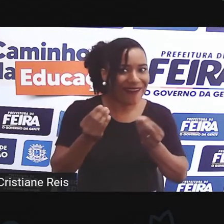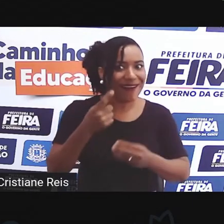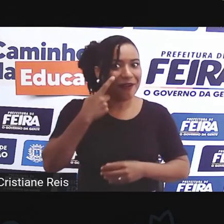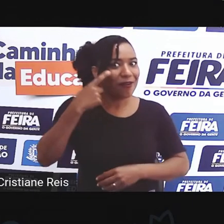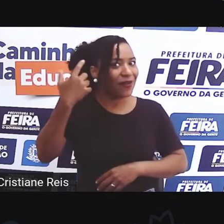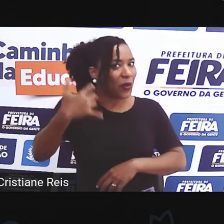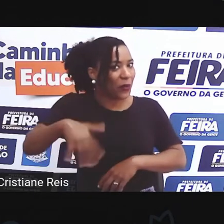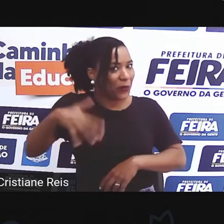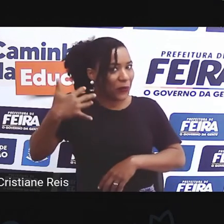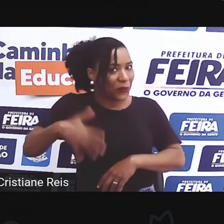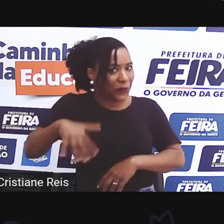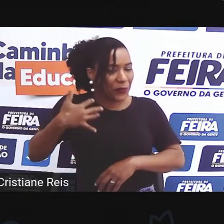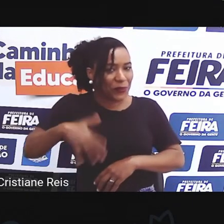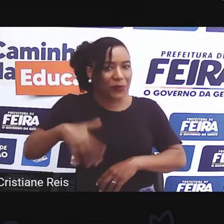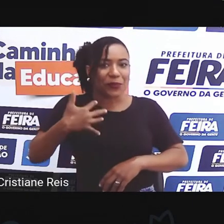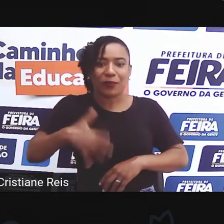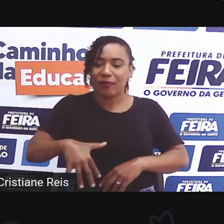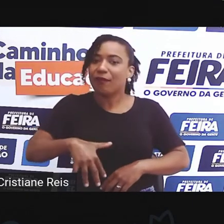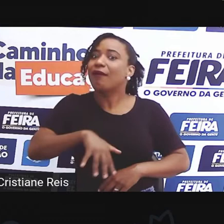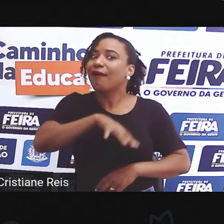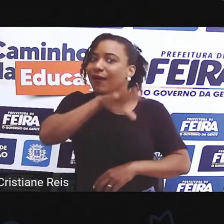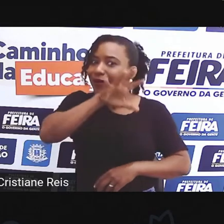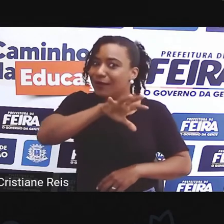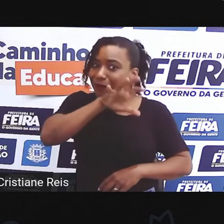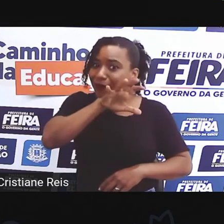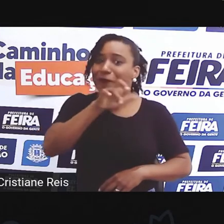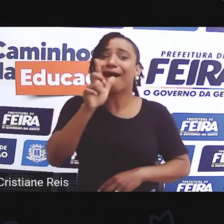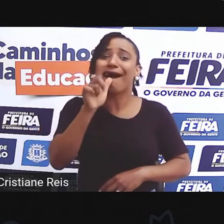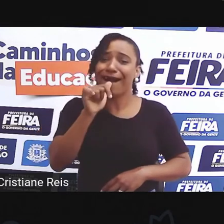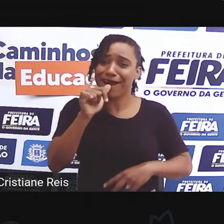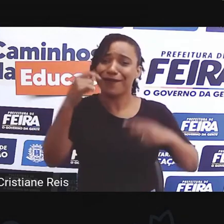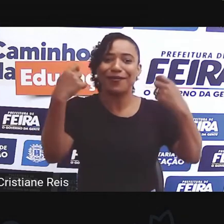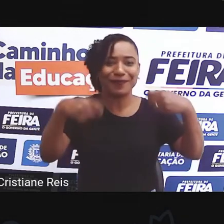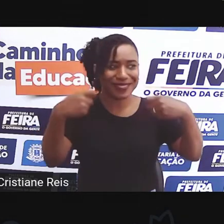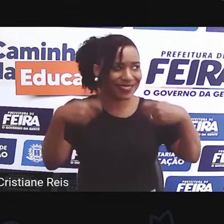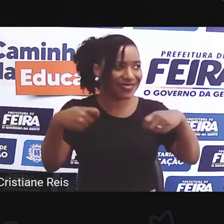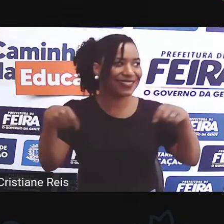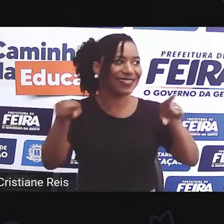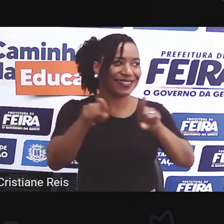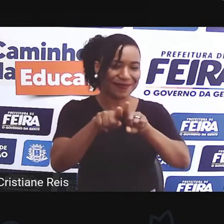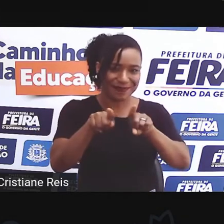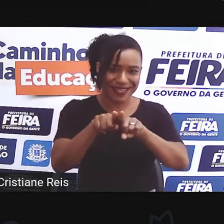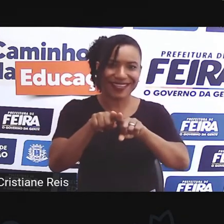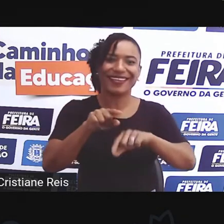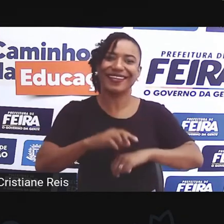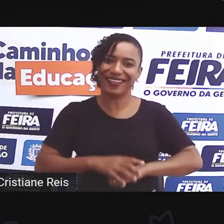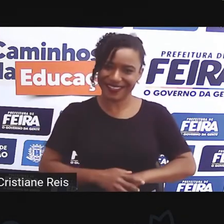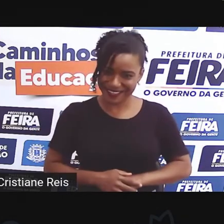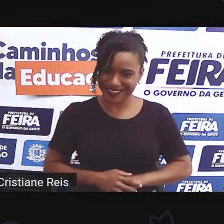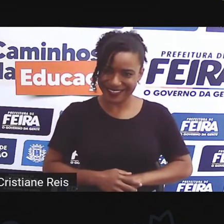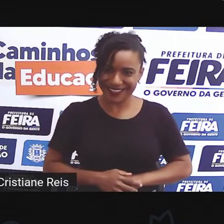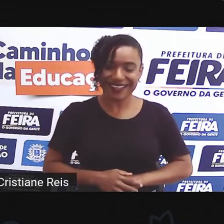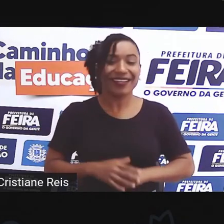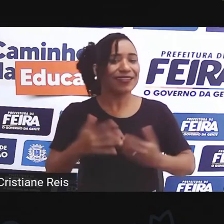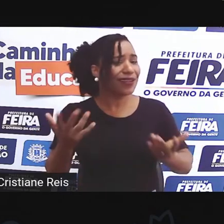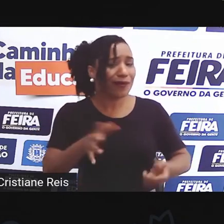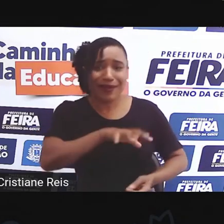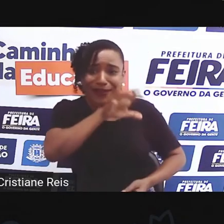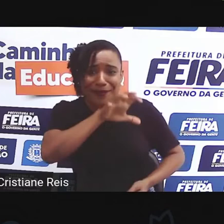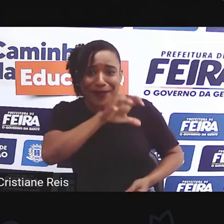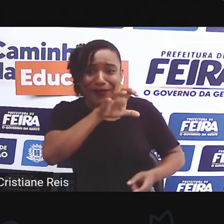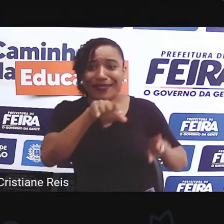sabiam que os animais também precisam da água? Pois é, meninada. Os animais que vivem nela, claro.